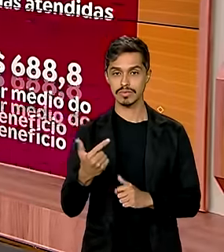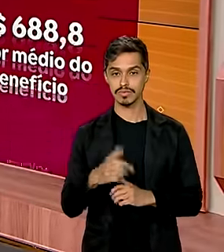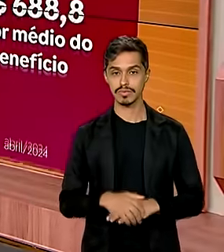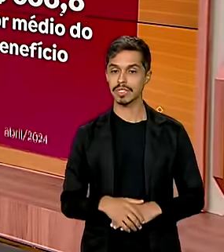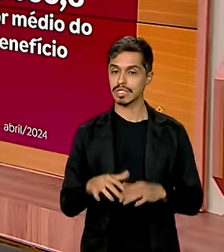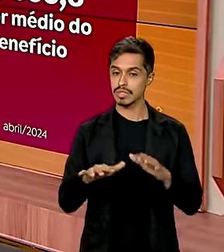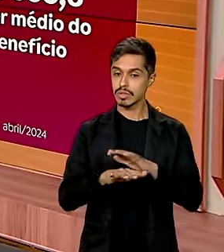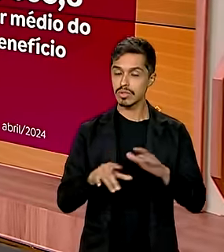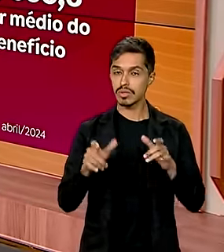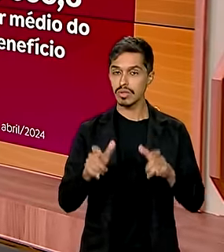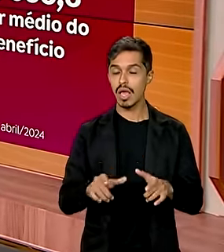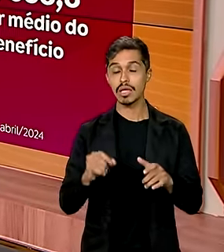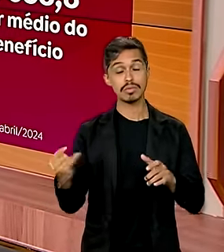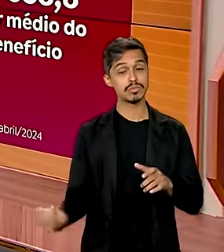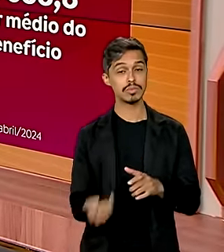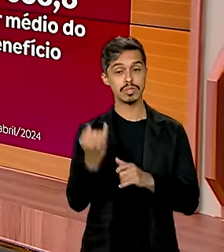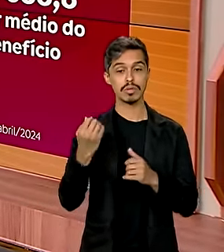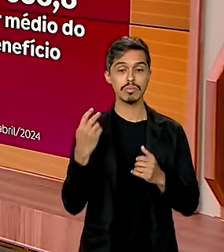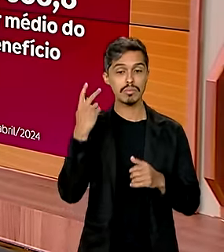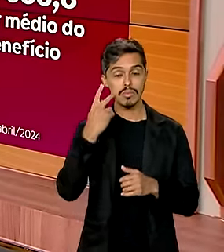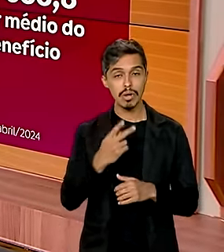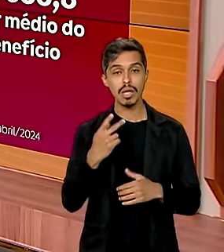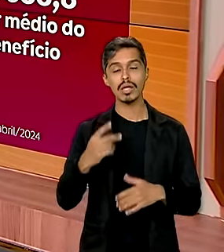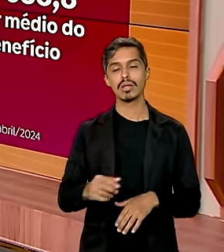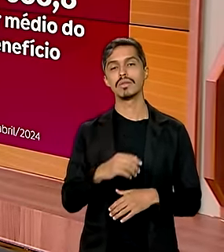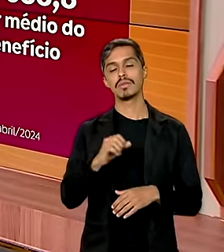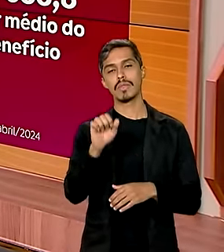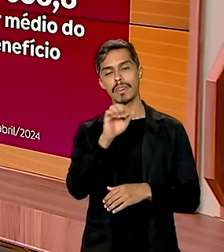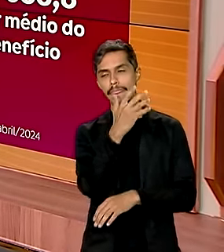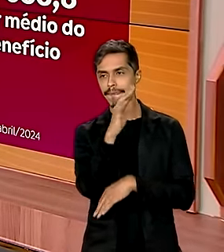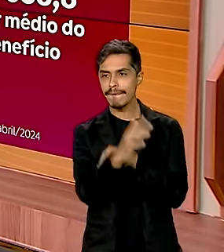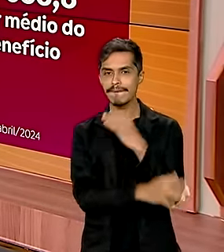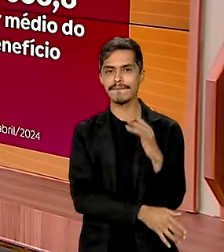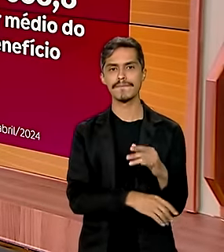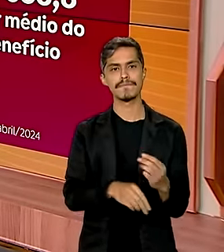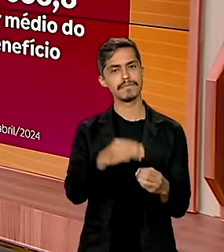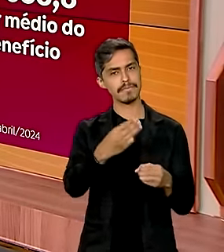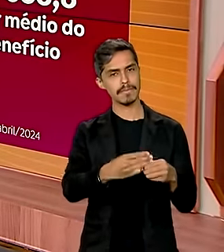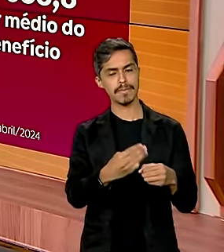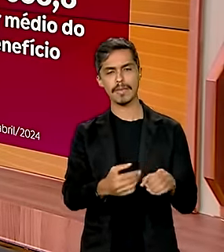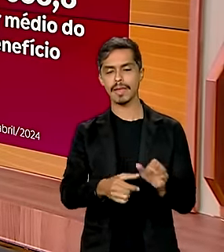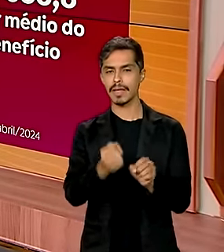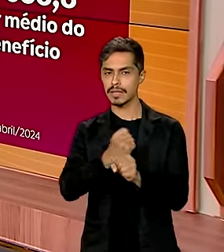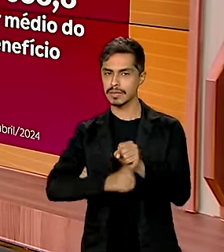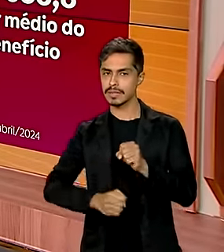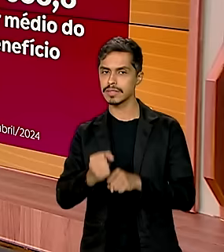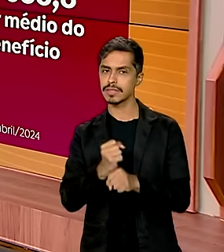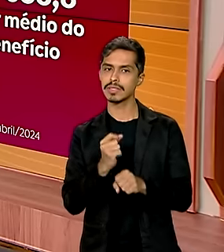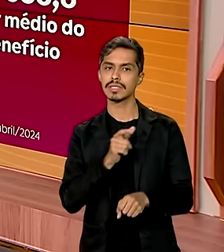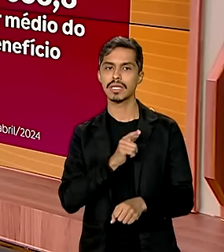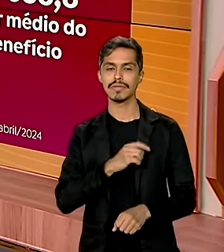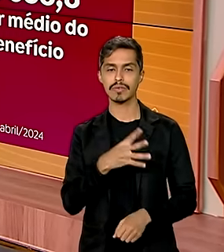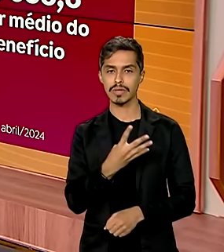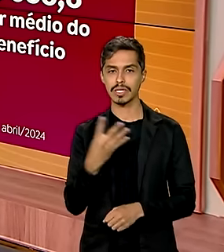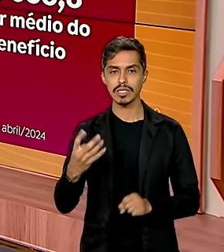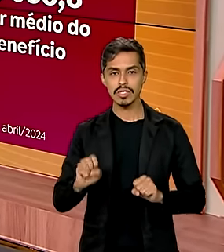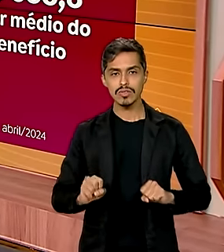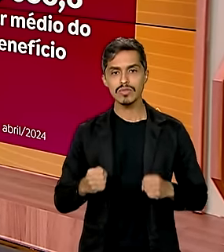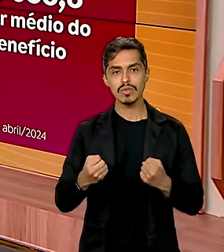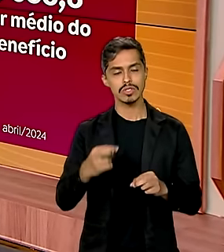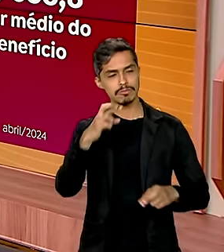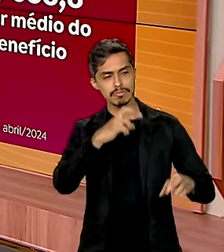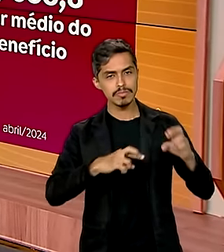região é de grande importância para o meio ambiente. O município foi o alvo, no ano passado, de 44 ações de